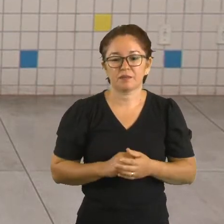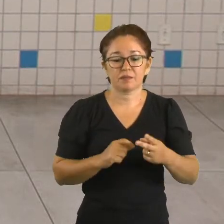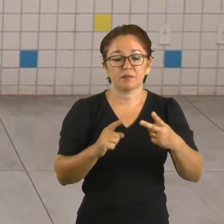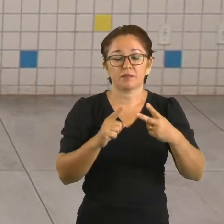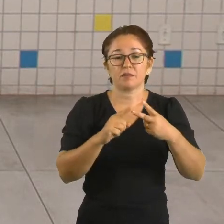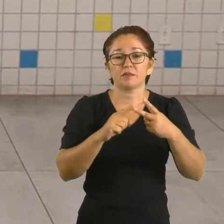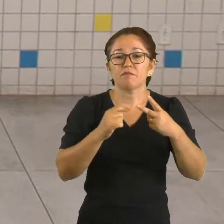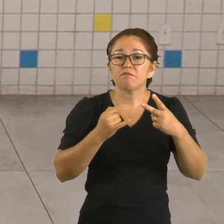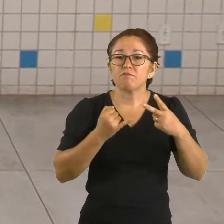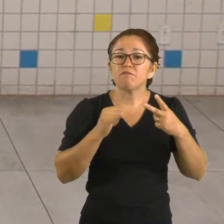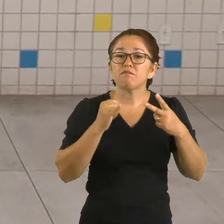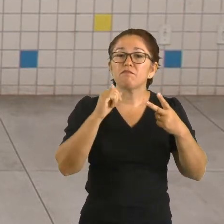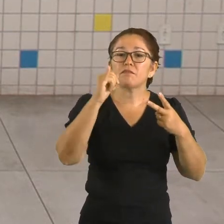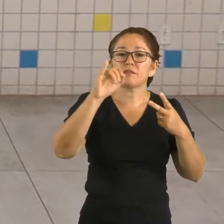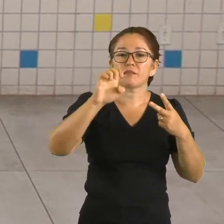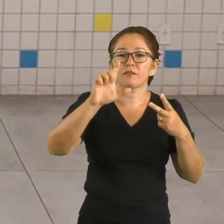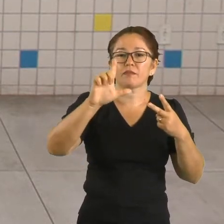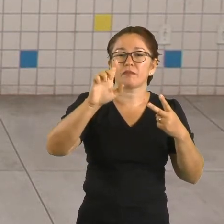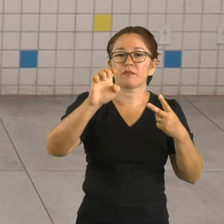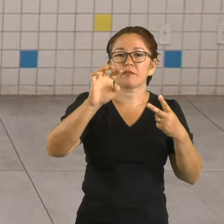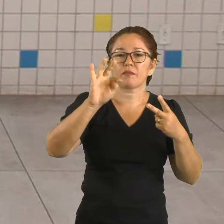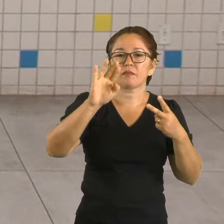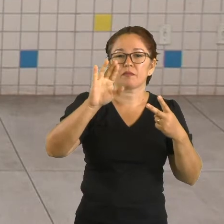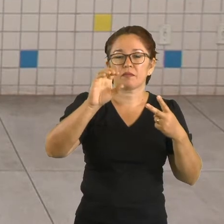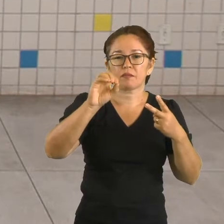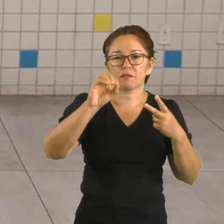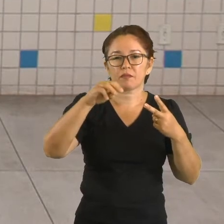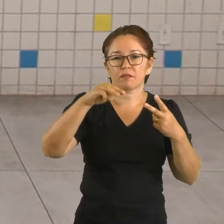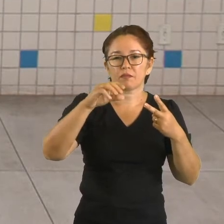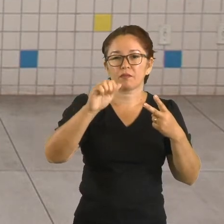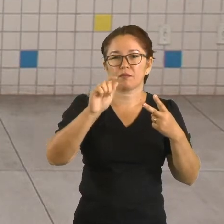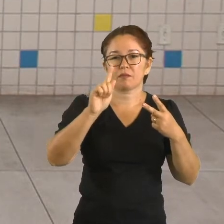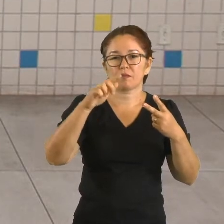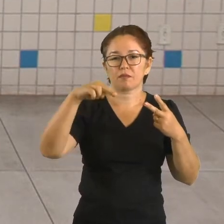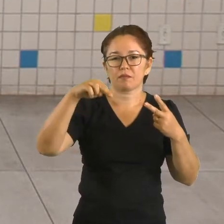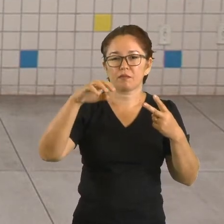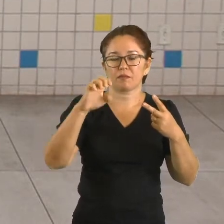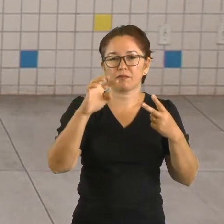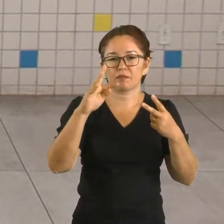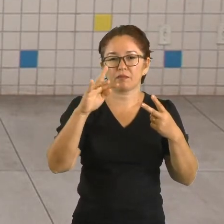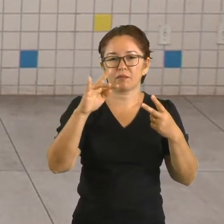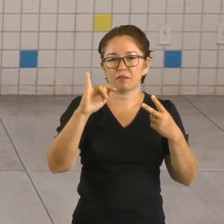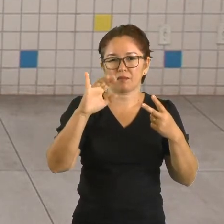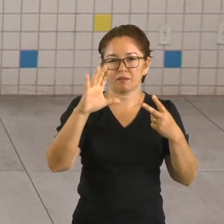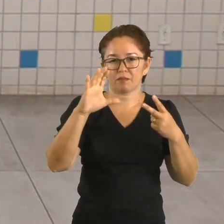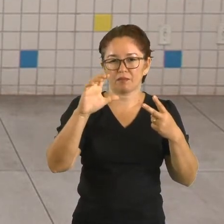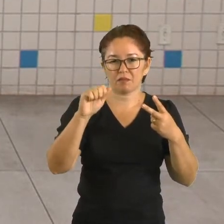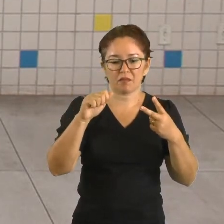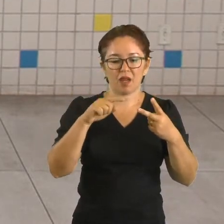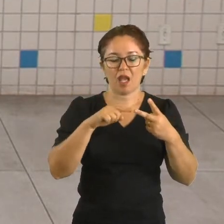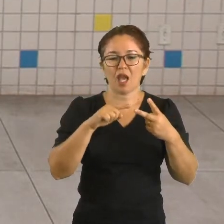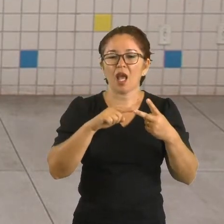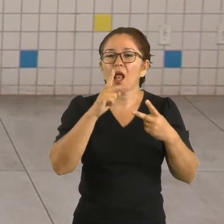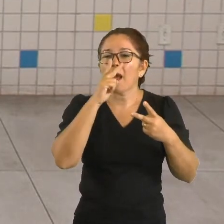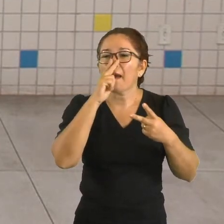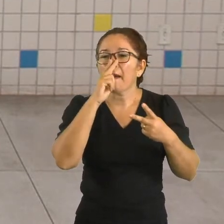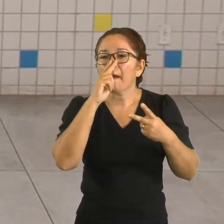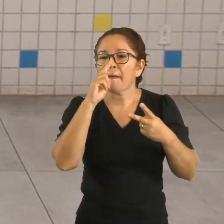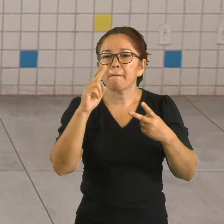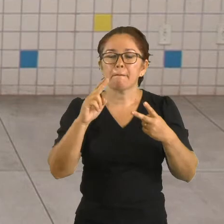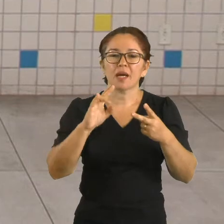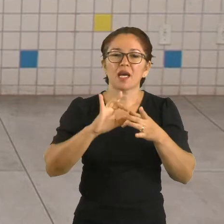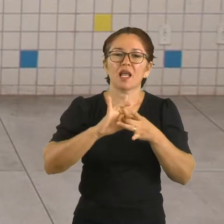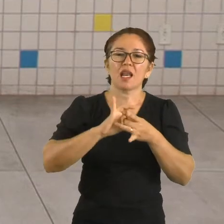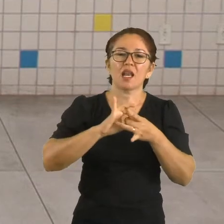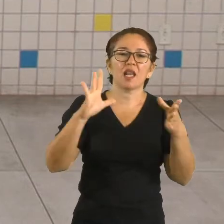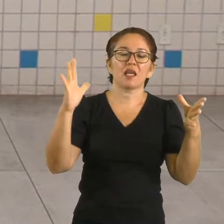elétricas oscilantes. E sua propagação não depende do meio que elas vão se encontrar. Podendo propagar-se no vácuo